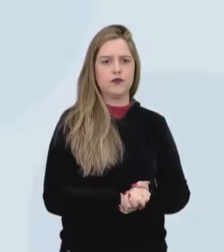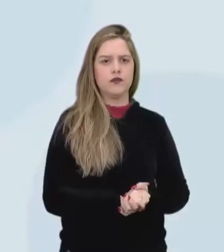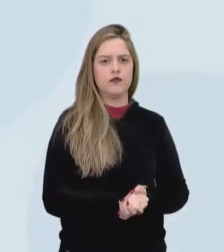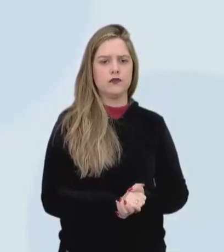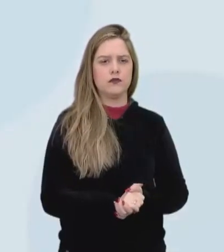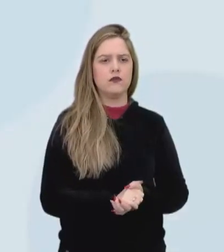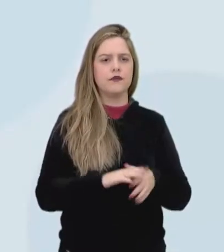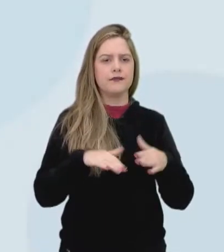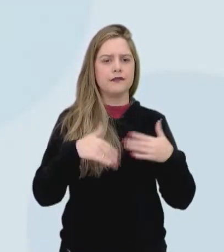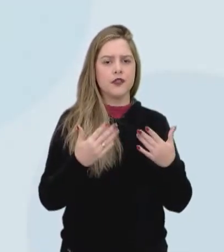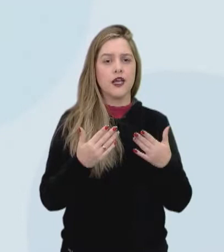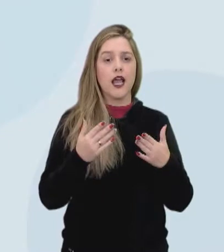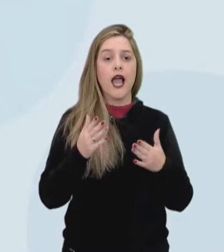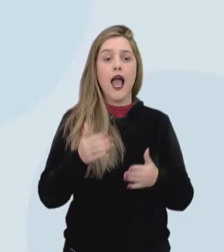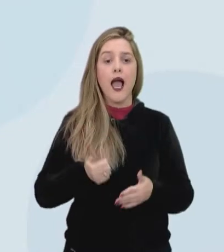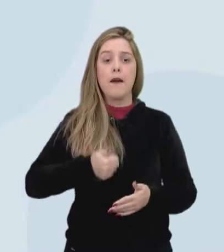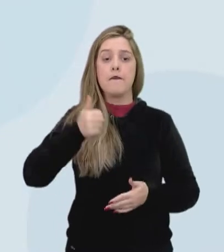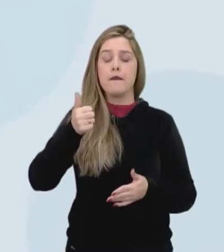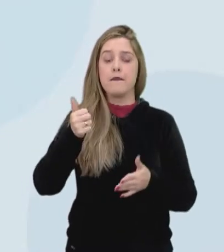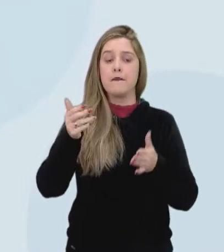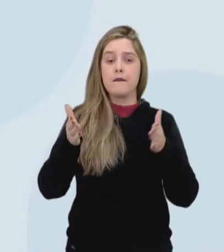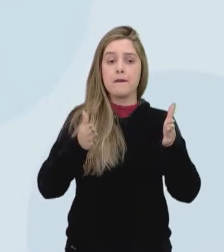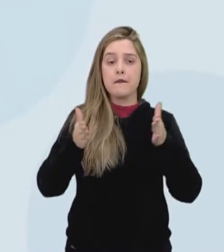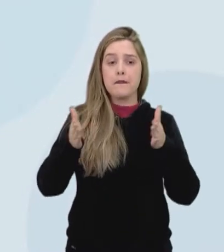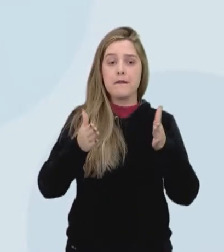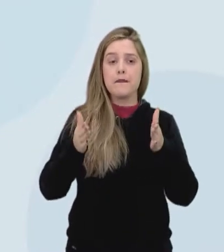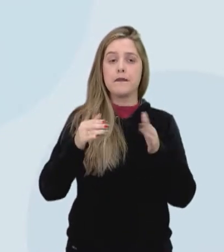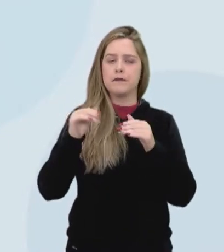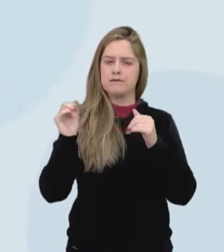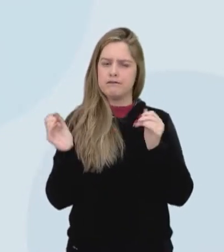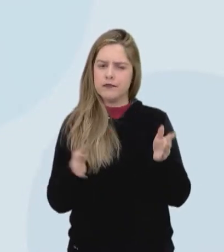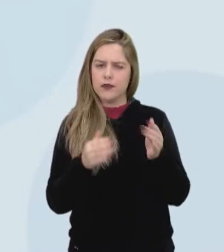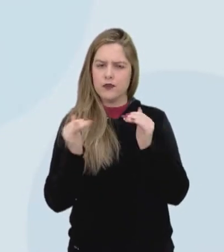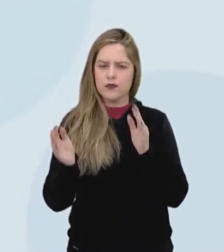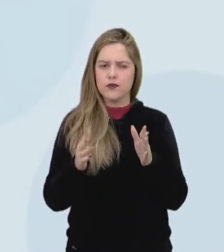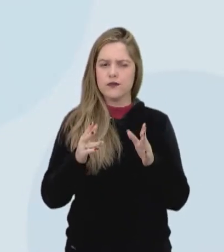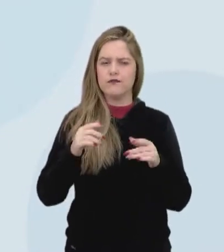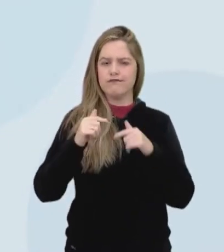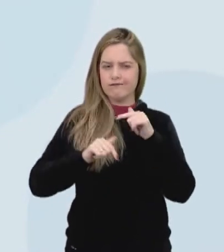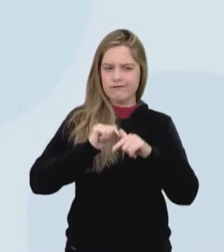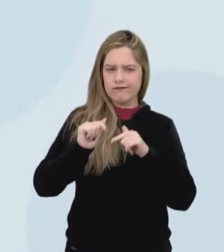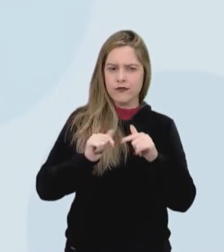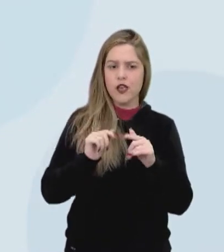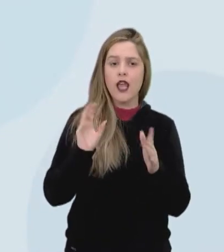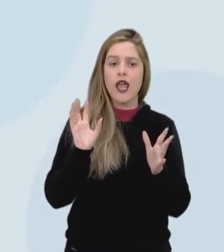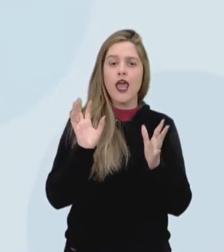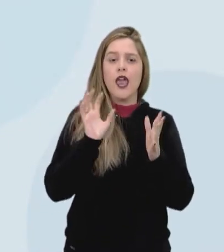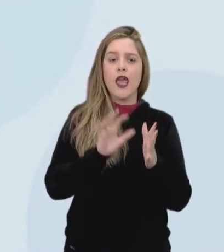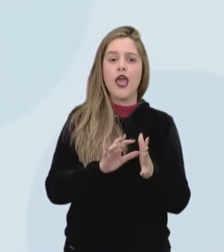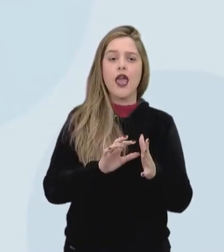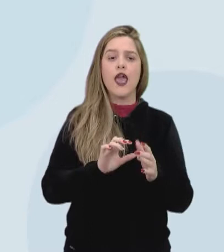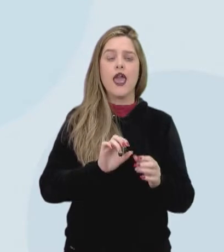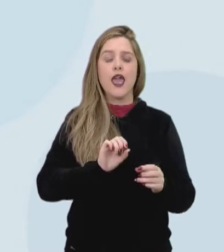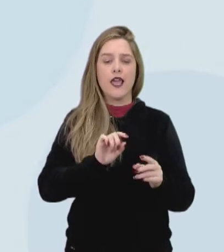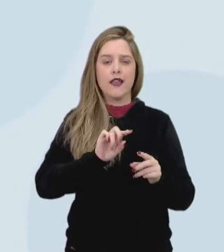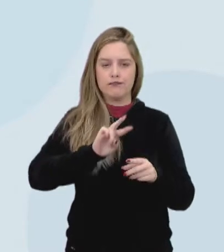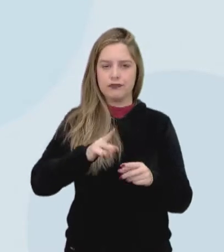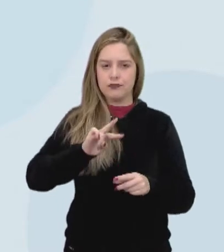Então, a esmagadora parte dos produtos e serviços, também grifado, é feita em escala fabril,